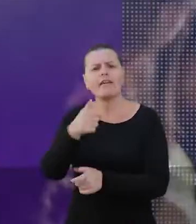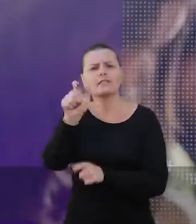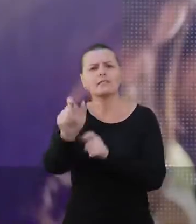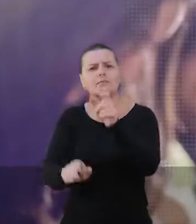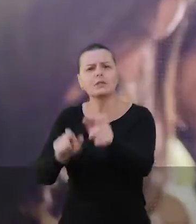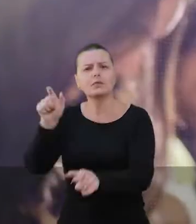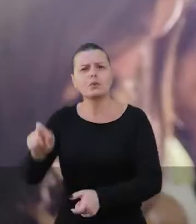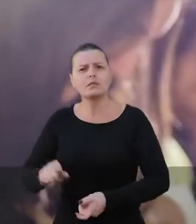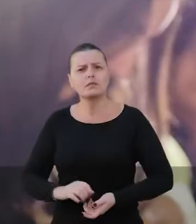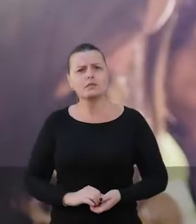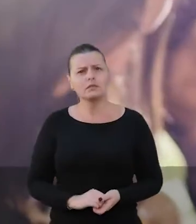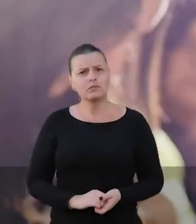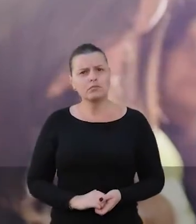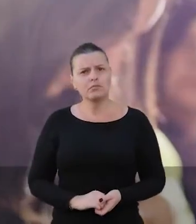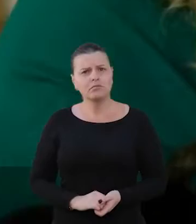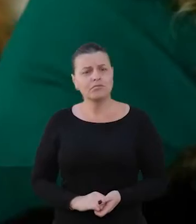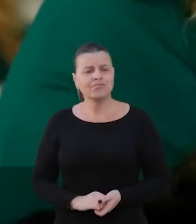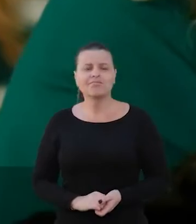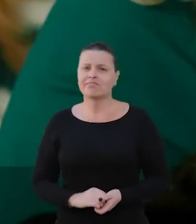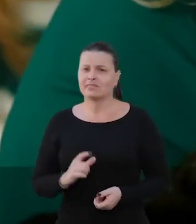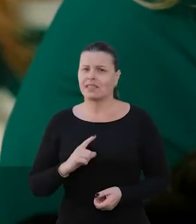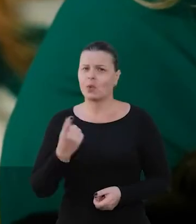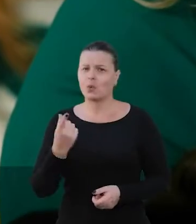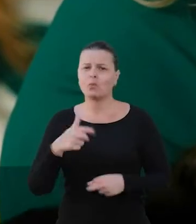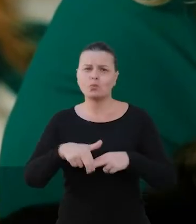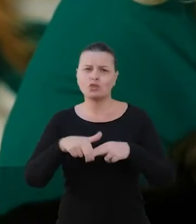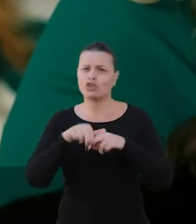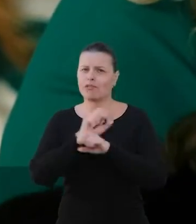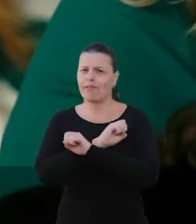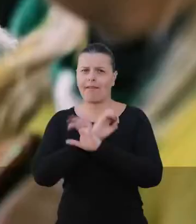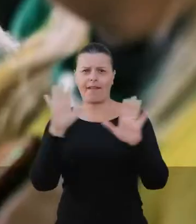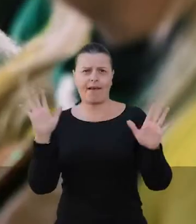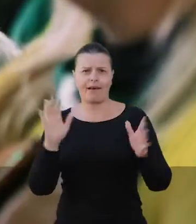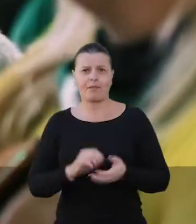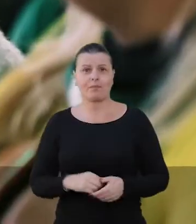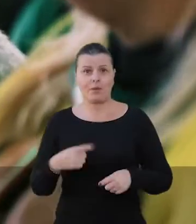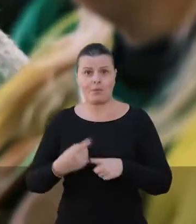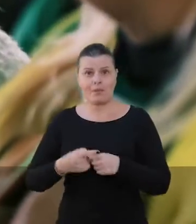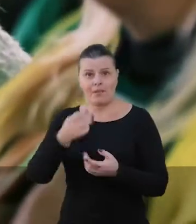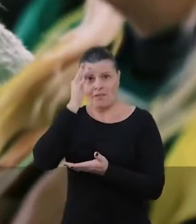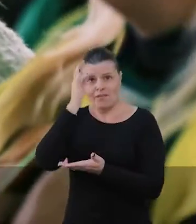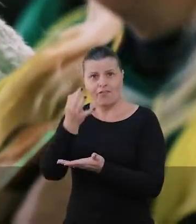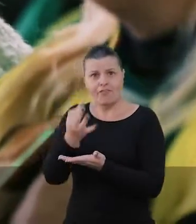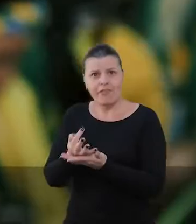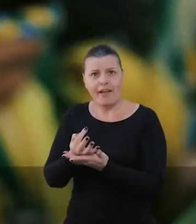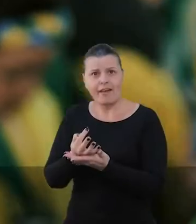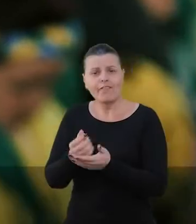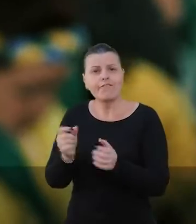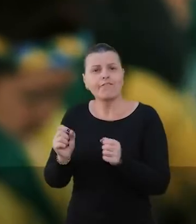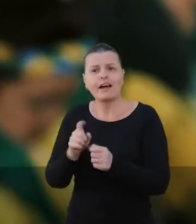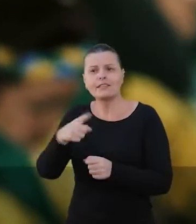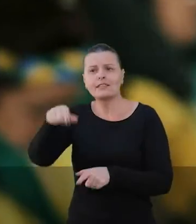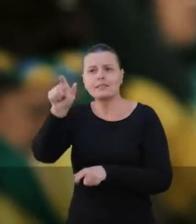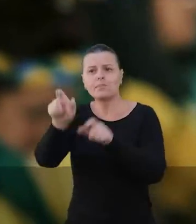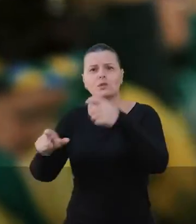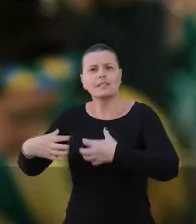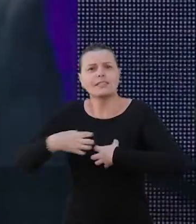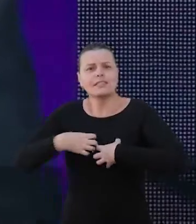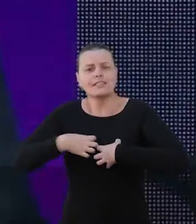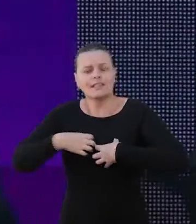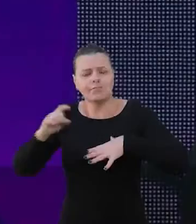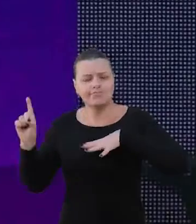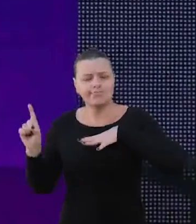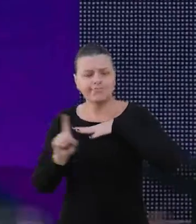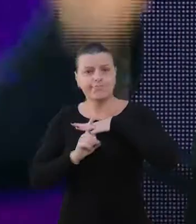pessoas? Por uma razão objetiva. Porque a fé também traz o pertencimento. E o